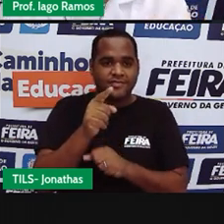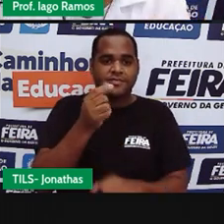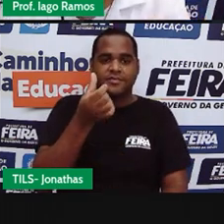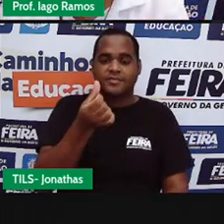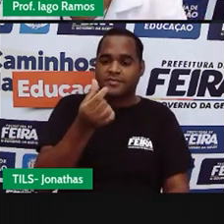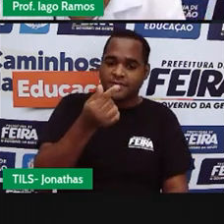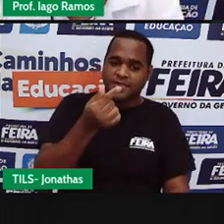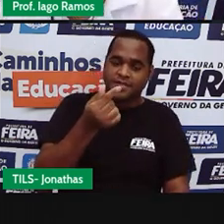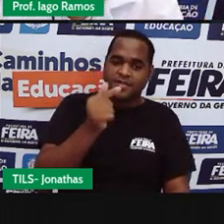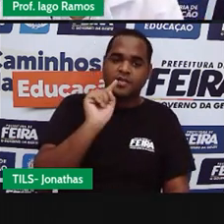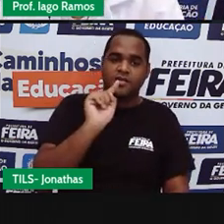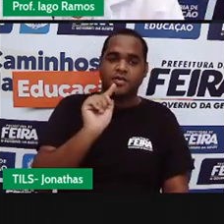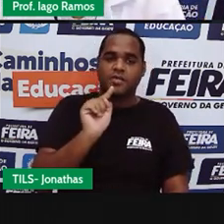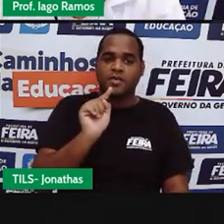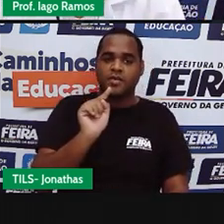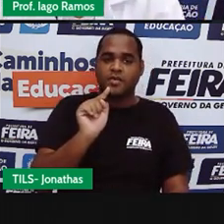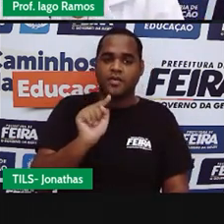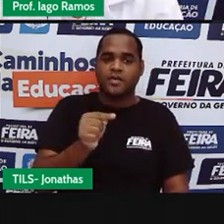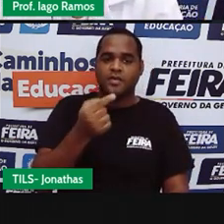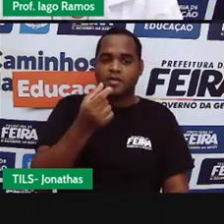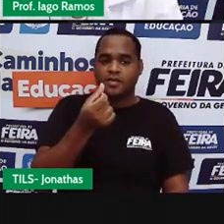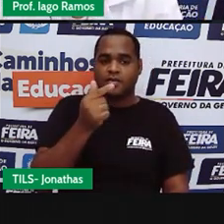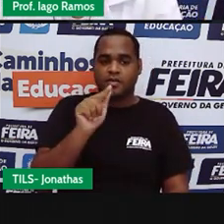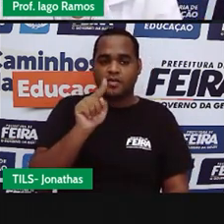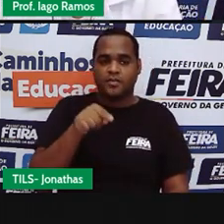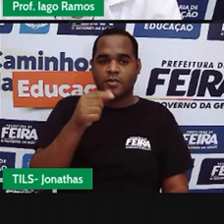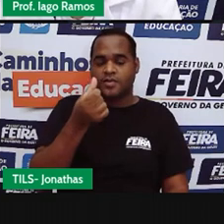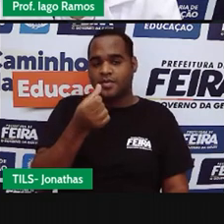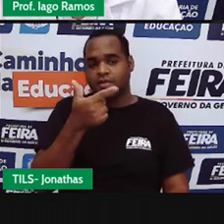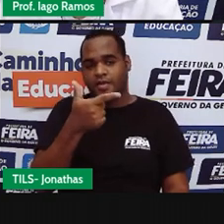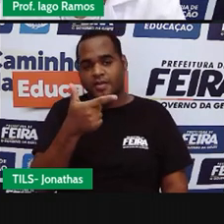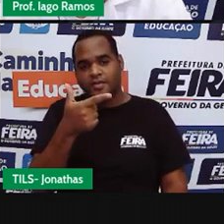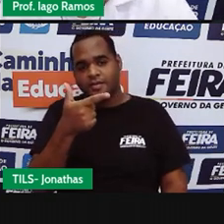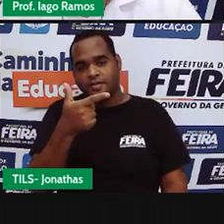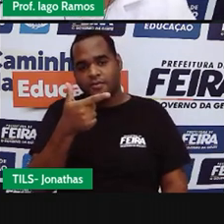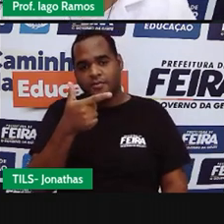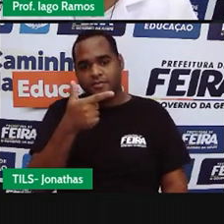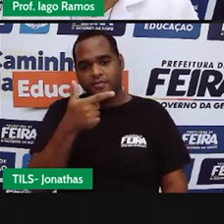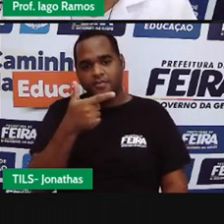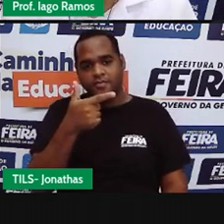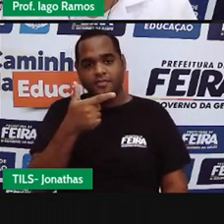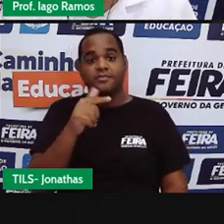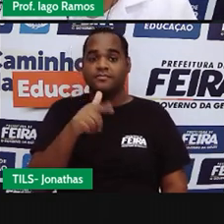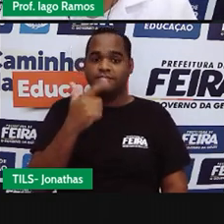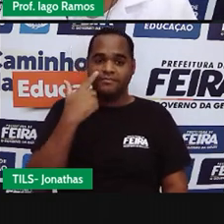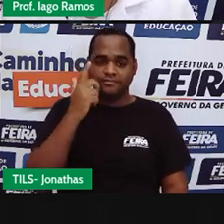67,62. Vamos escrever ali.